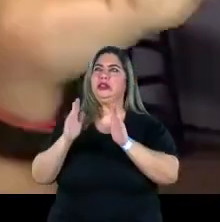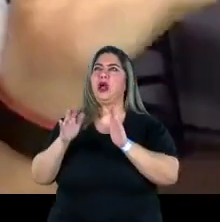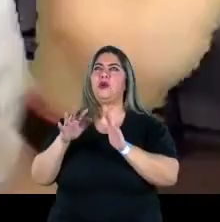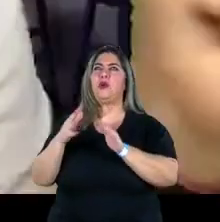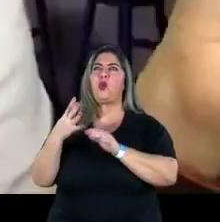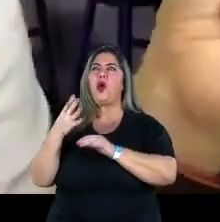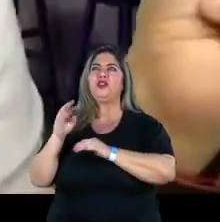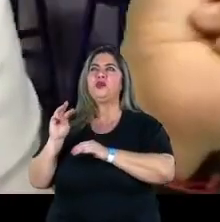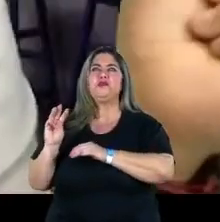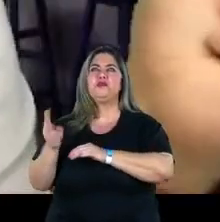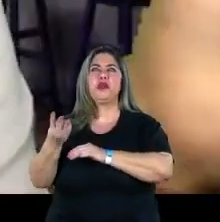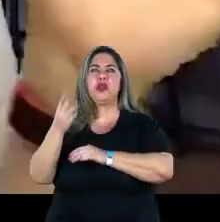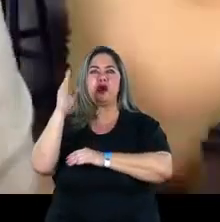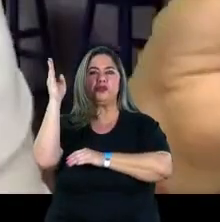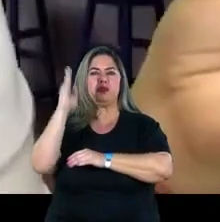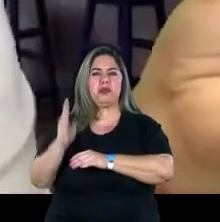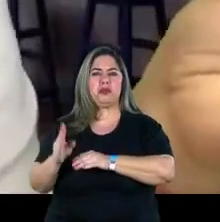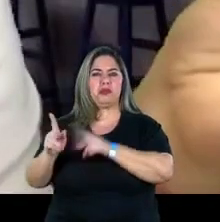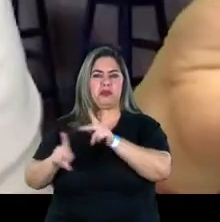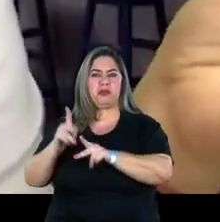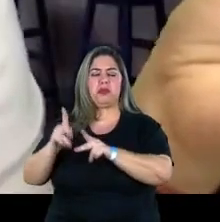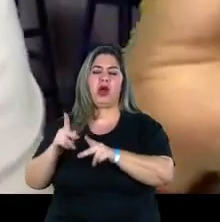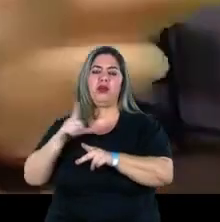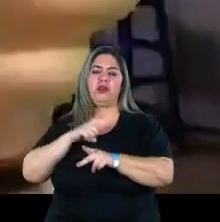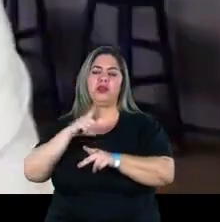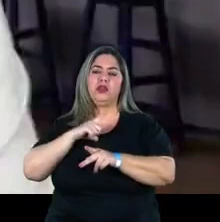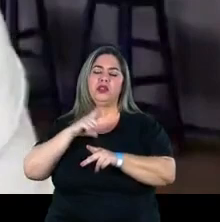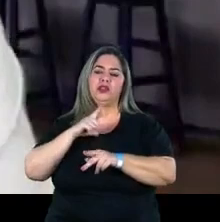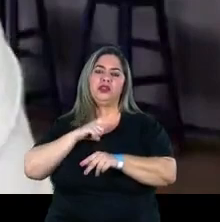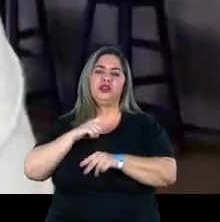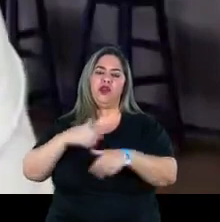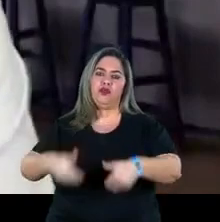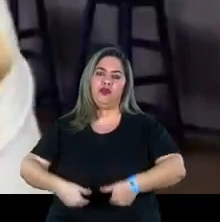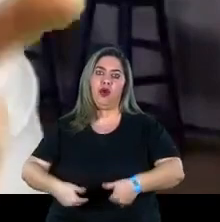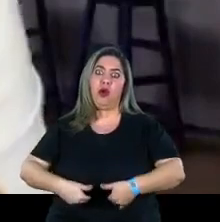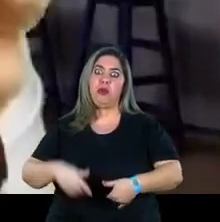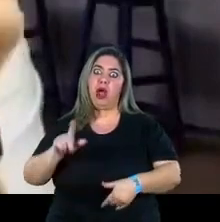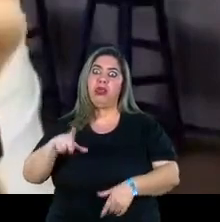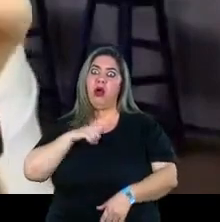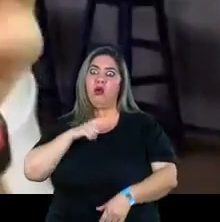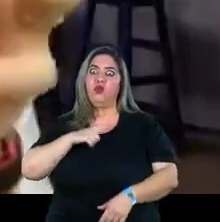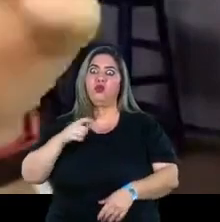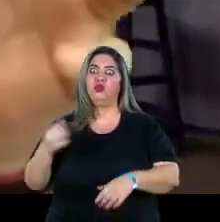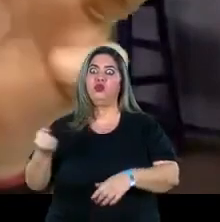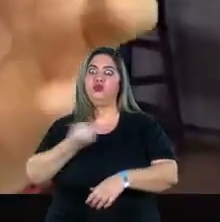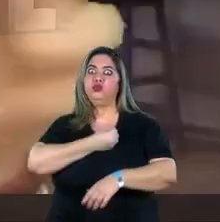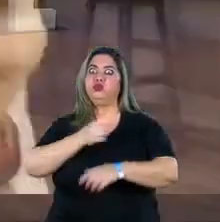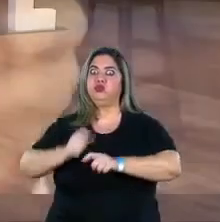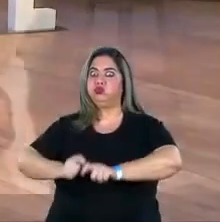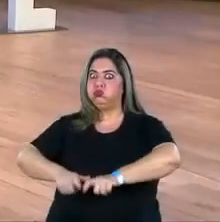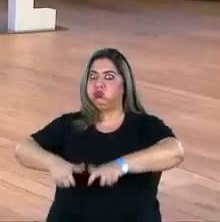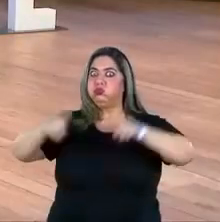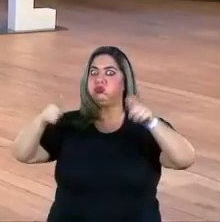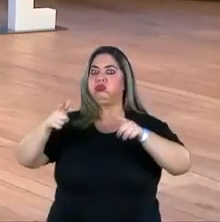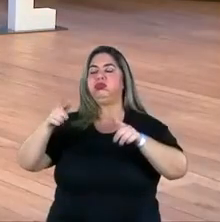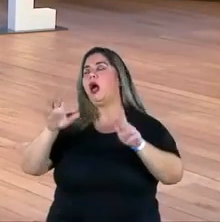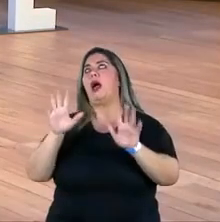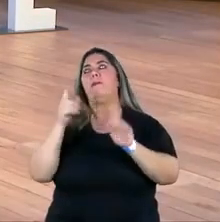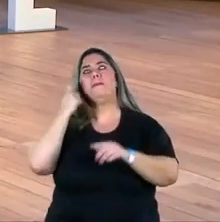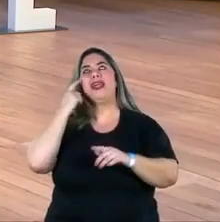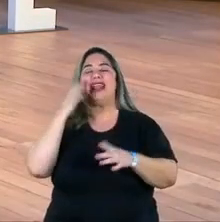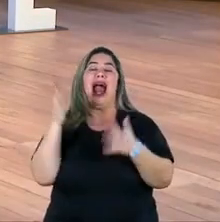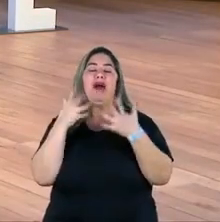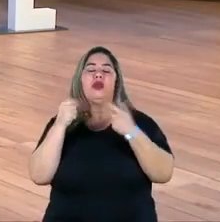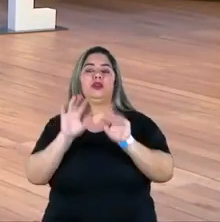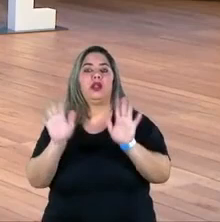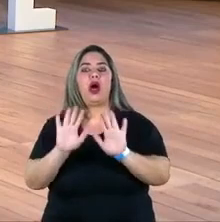em torno de 4 milhões de brasileiros em insegurança alimentar grave. Ainda é número muito alto, tá, gente? Não é nada que a gente tem que achar que é incrível, mas